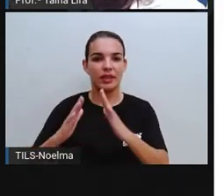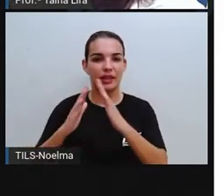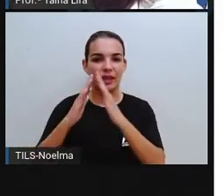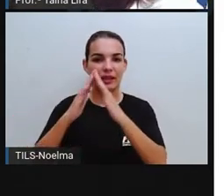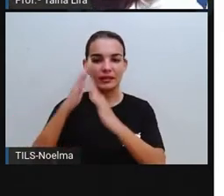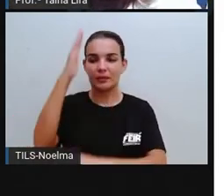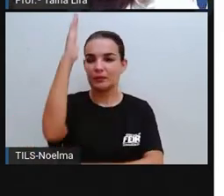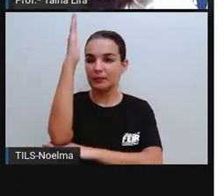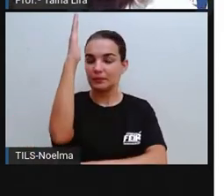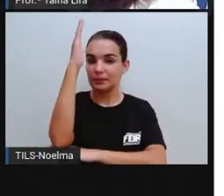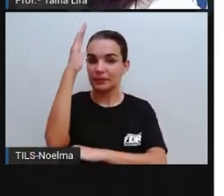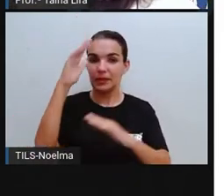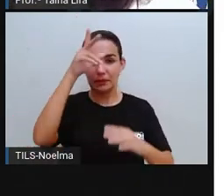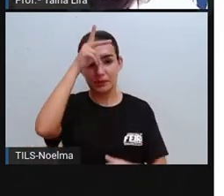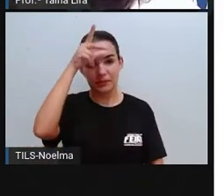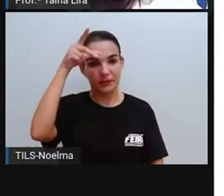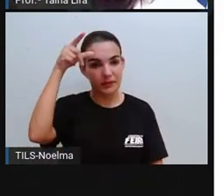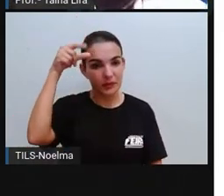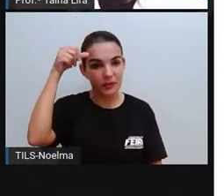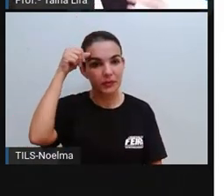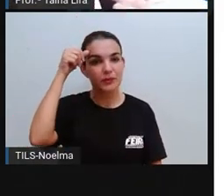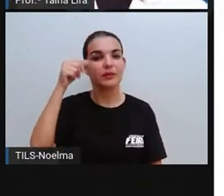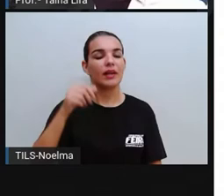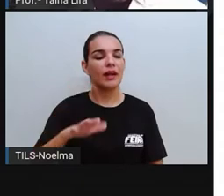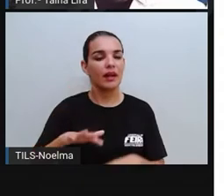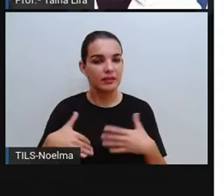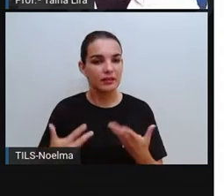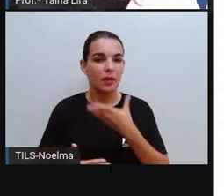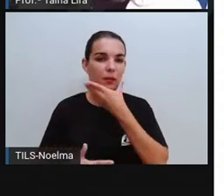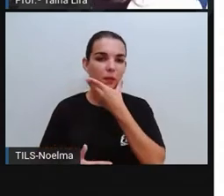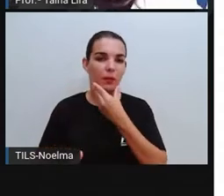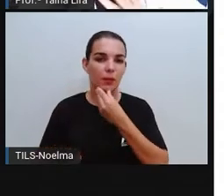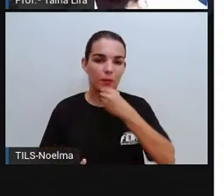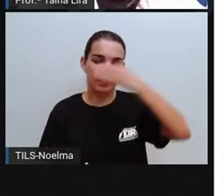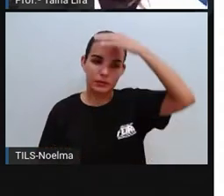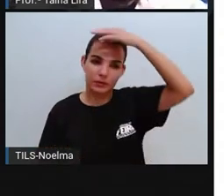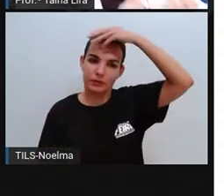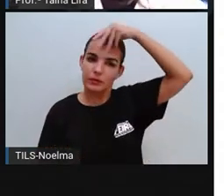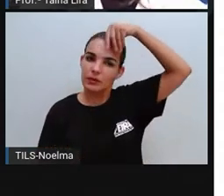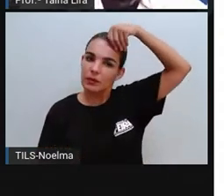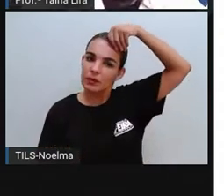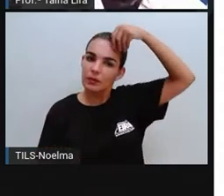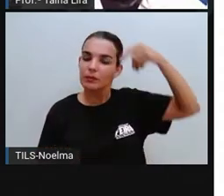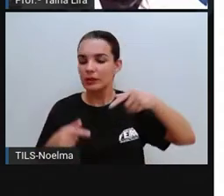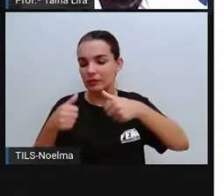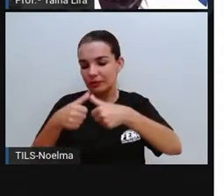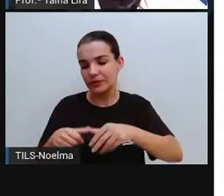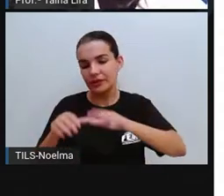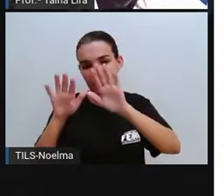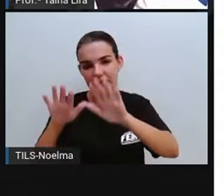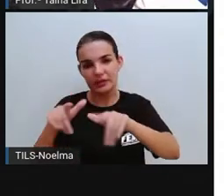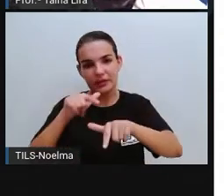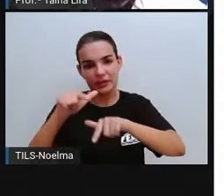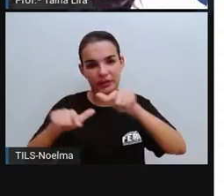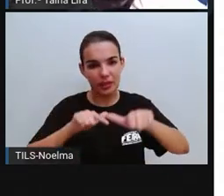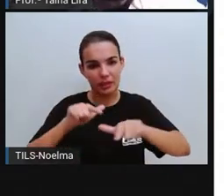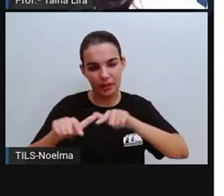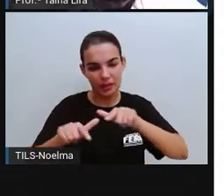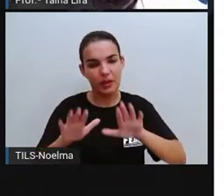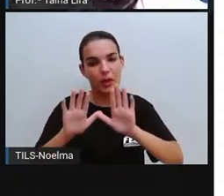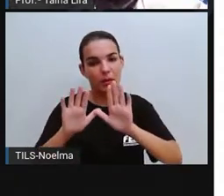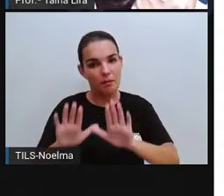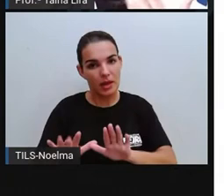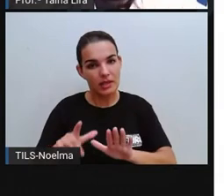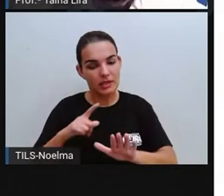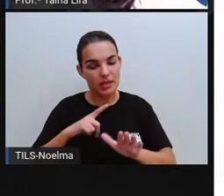Pró falou lá no início da aula, assim, os espaços públicos pertencem à população. No entanto, eles são